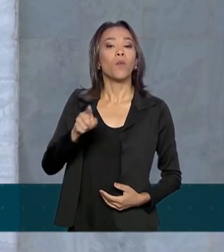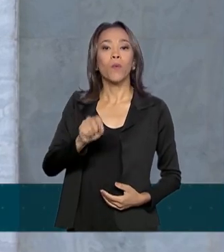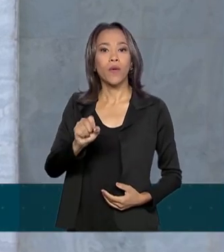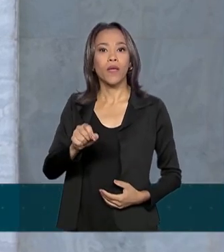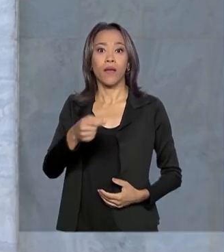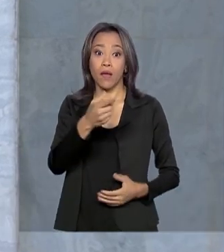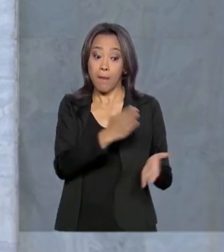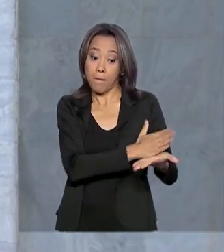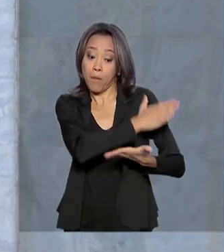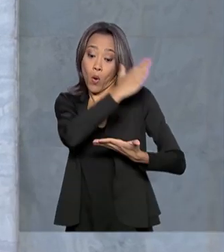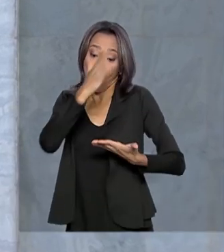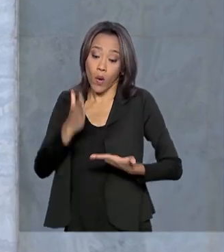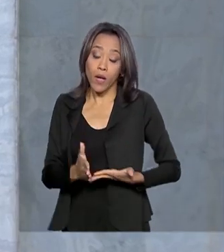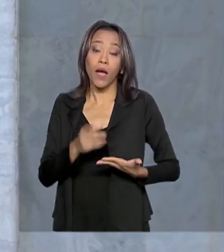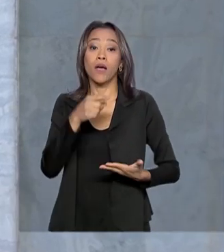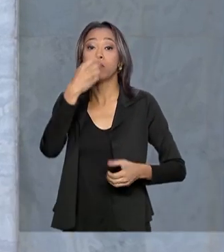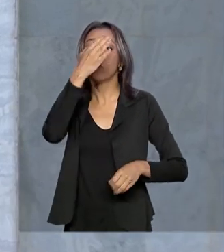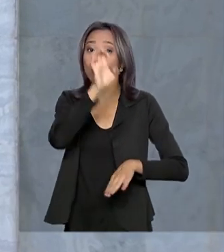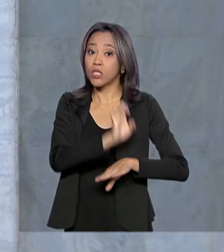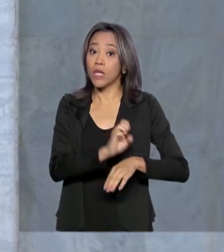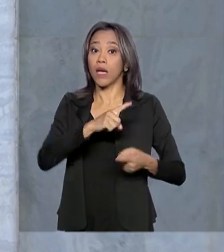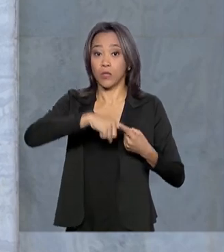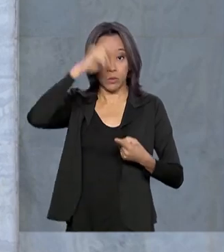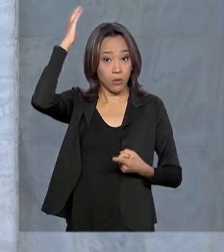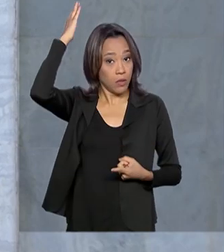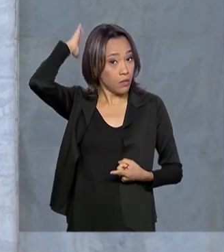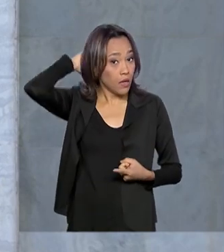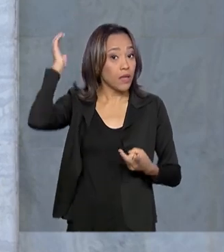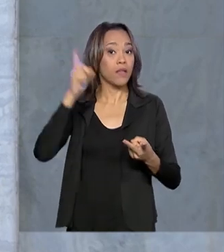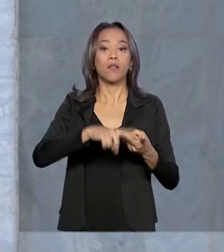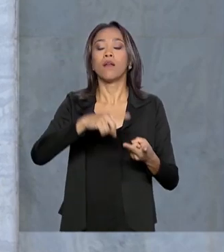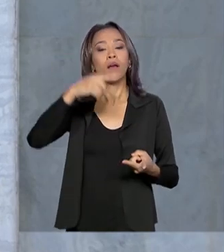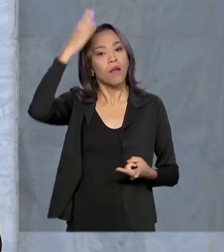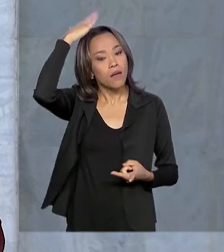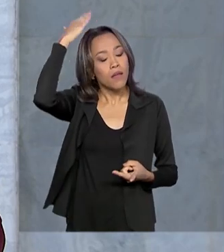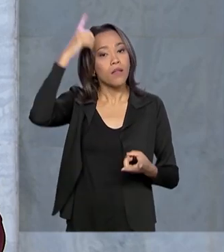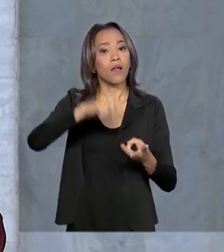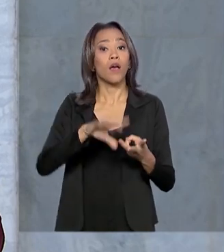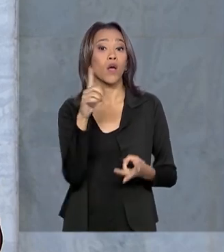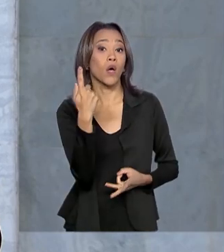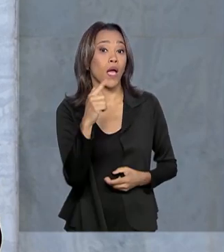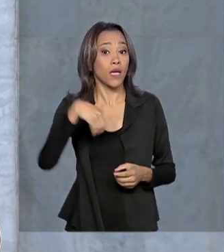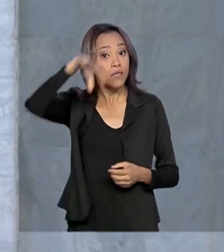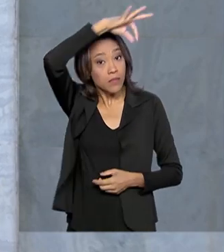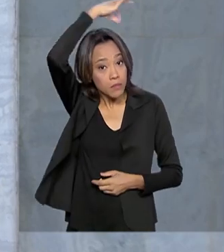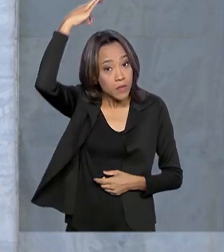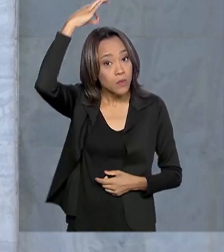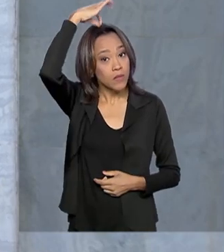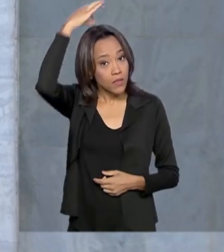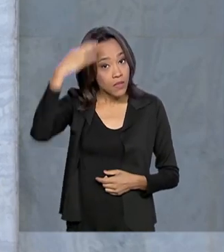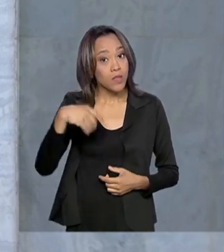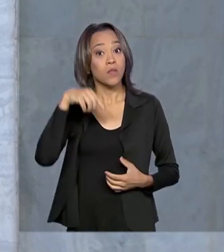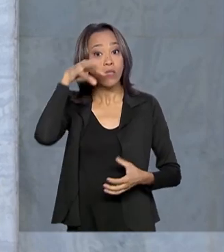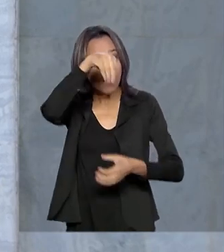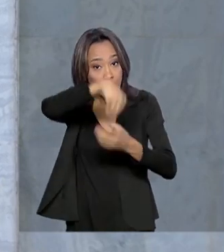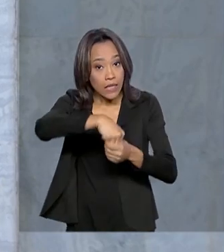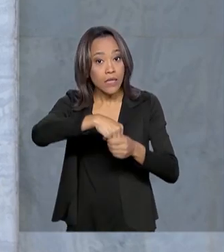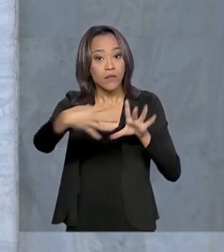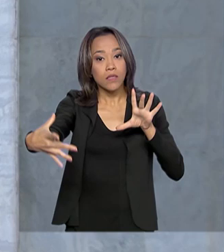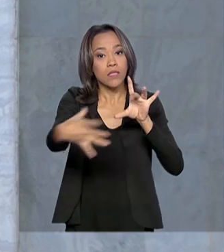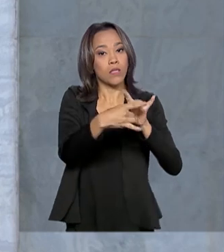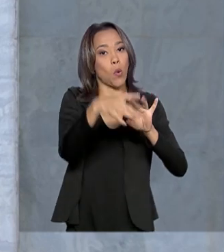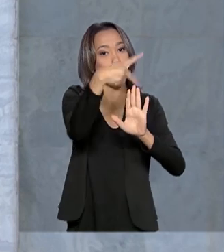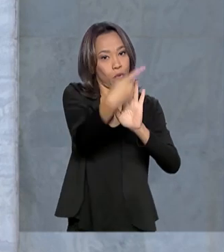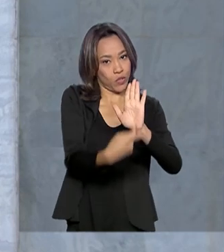Nacional de Segurança nos estados do Paraná, Pernambuco, Pará, Goiás e Espírito Santo dentro do projeto Em Frente